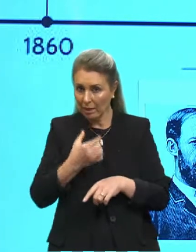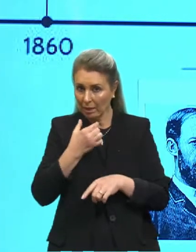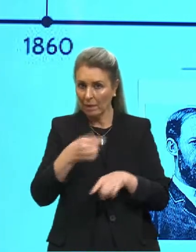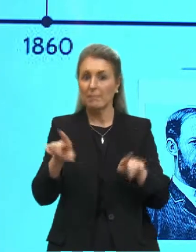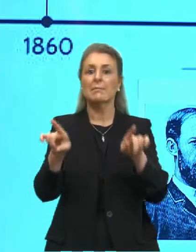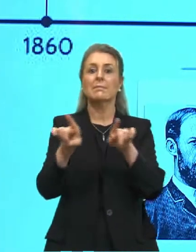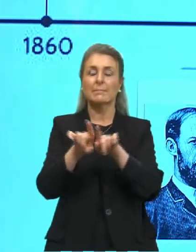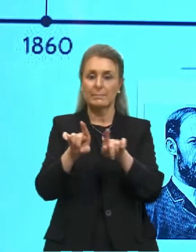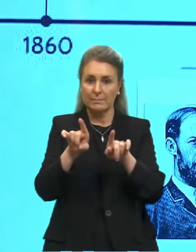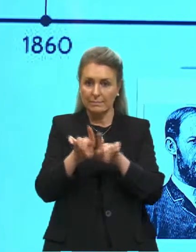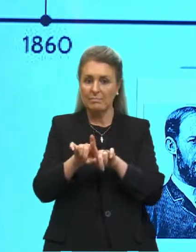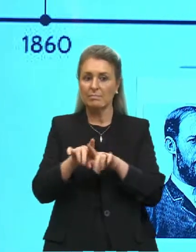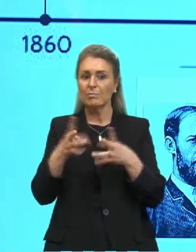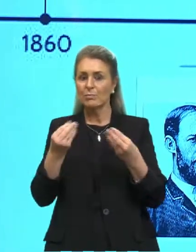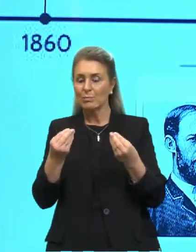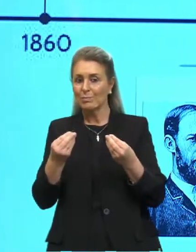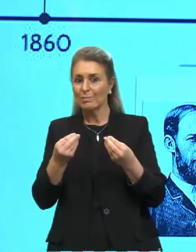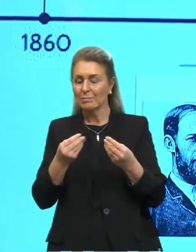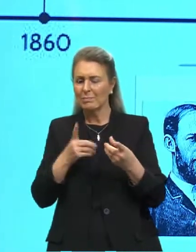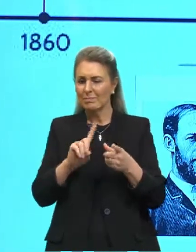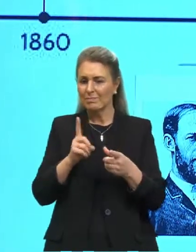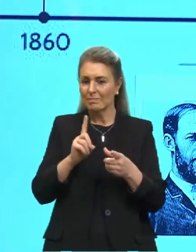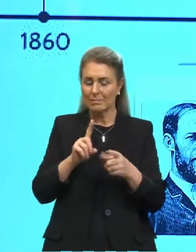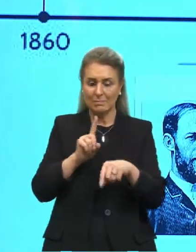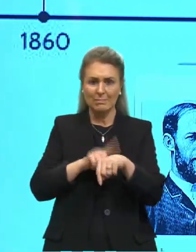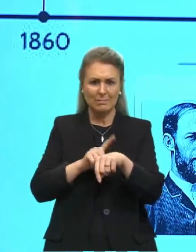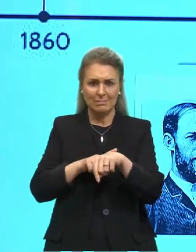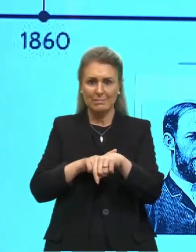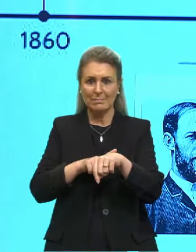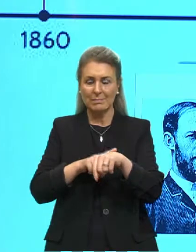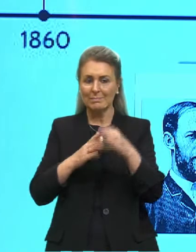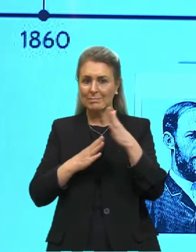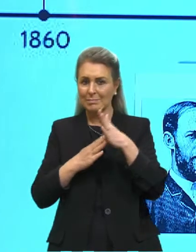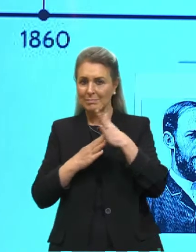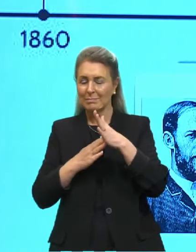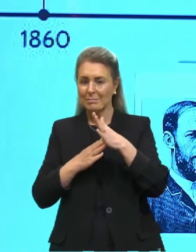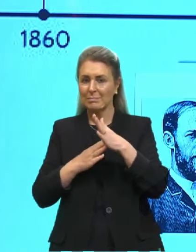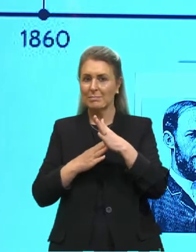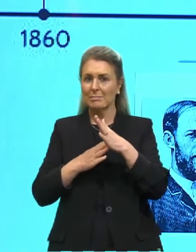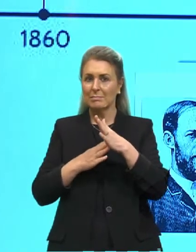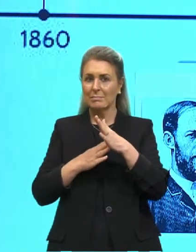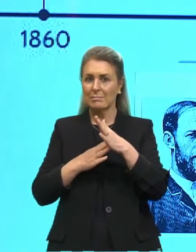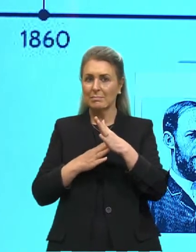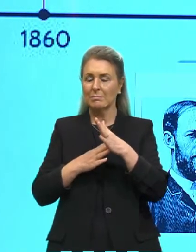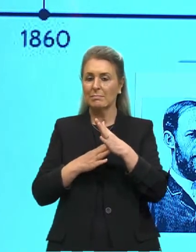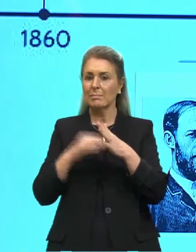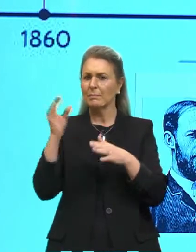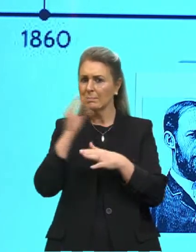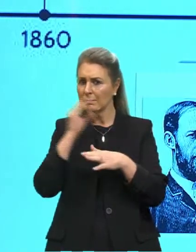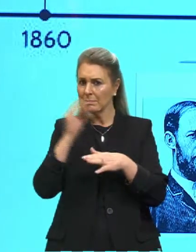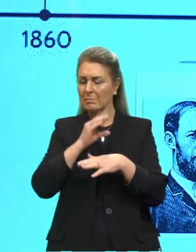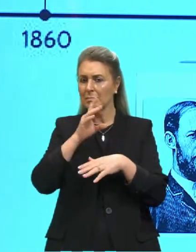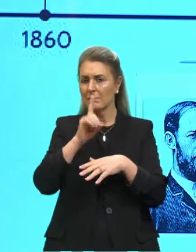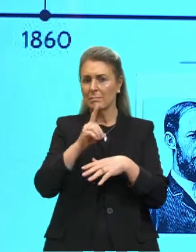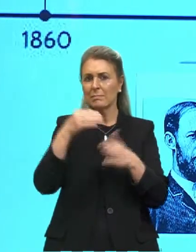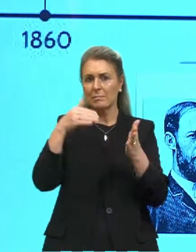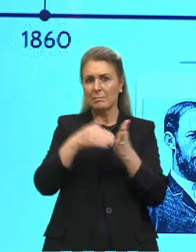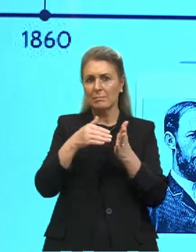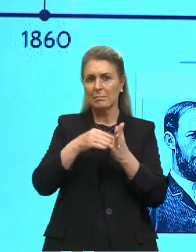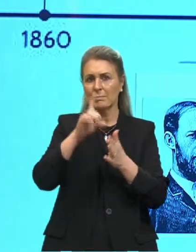que tudo aconteceu muito próximo, pode ver 1859, 1860, 87,